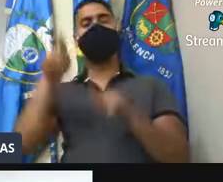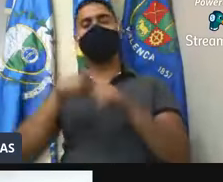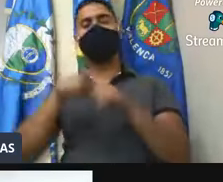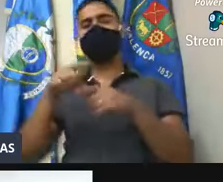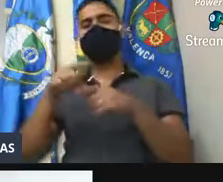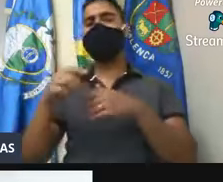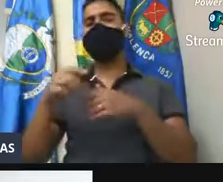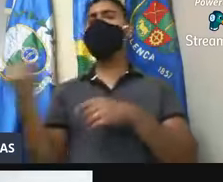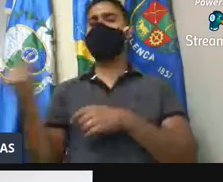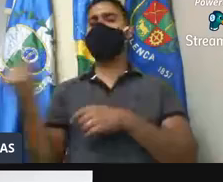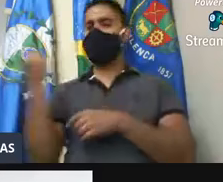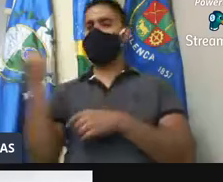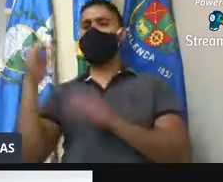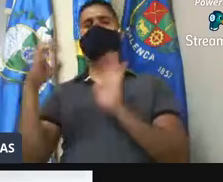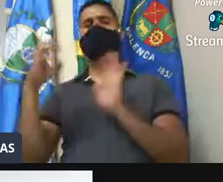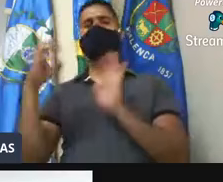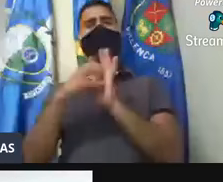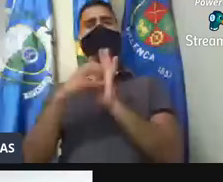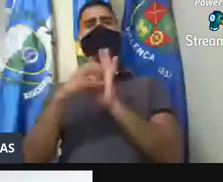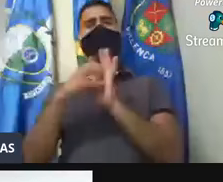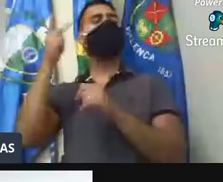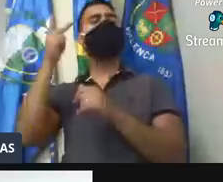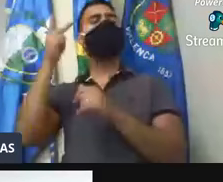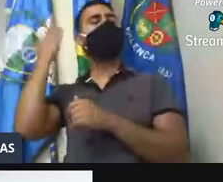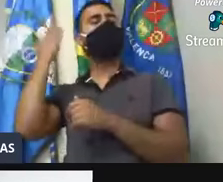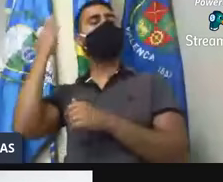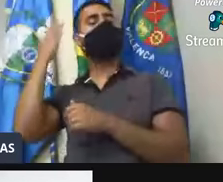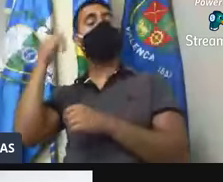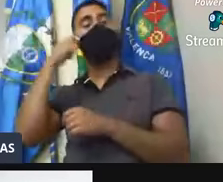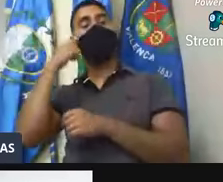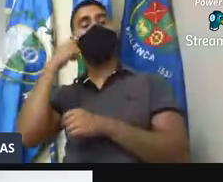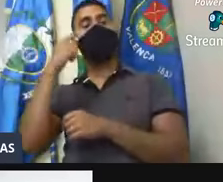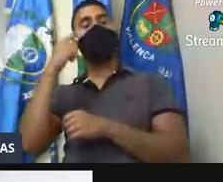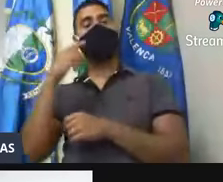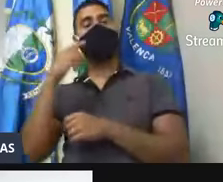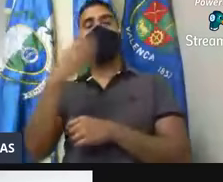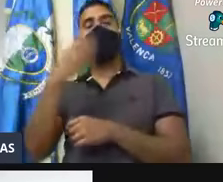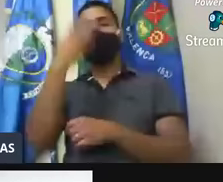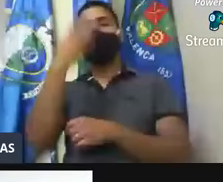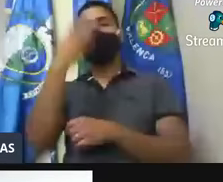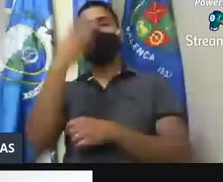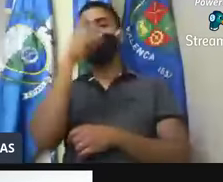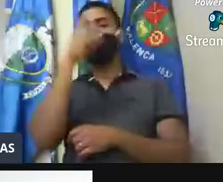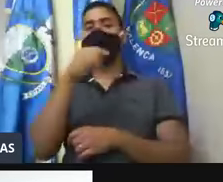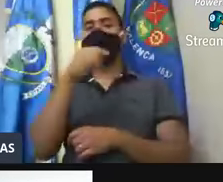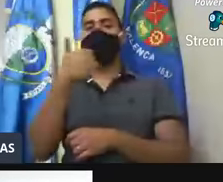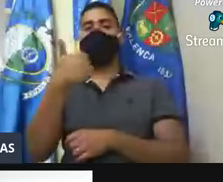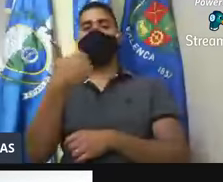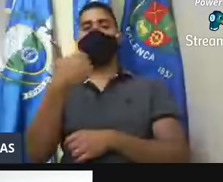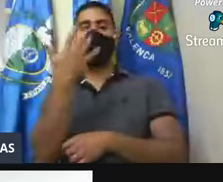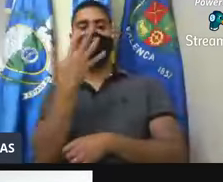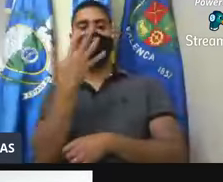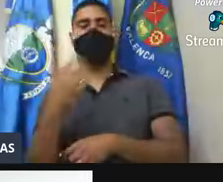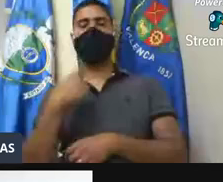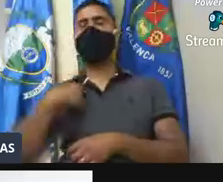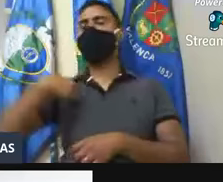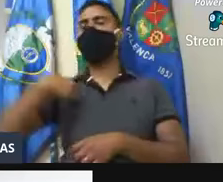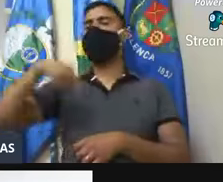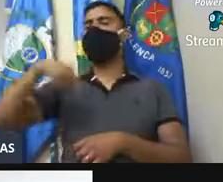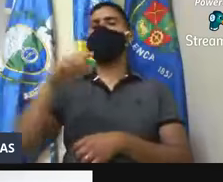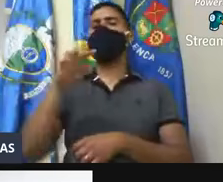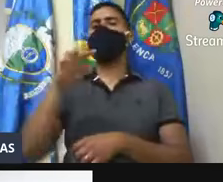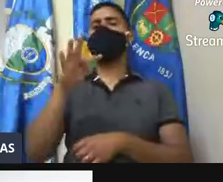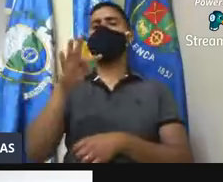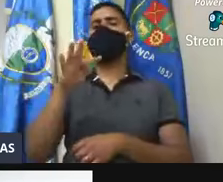que fez história. Estava vendo minhas fotos do dia 21 de fevereiro de 2019. Nós estávamos lá no Tribunal de